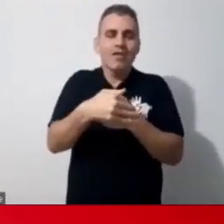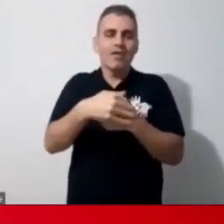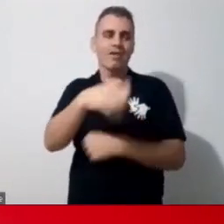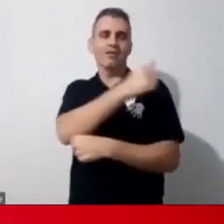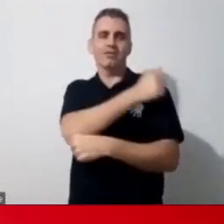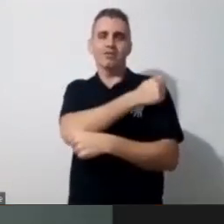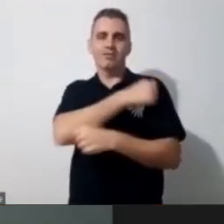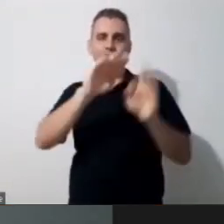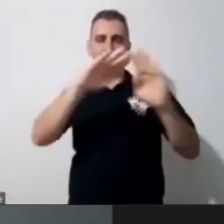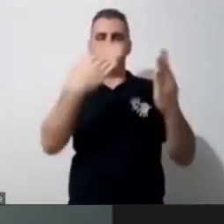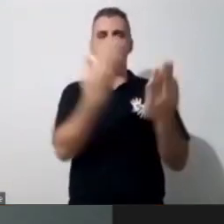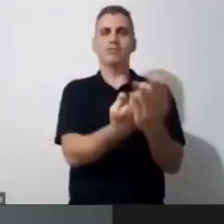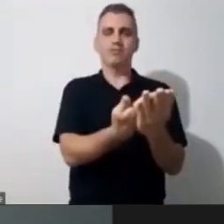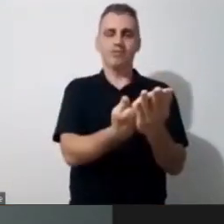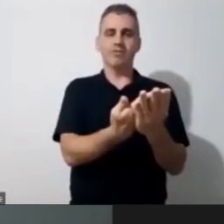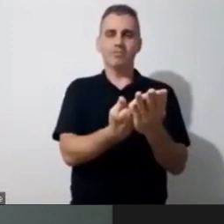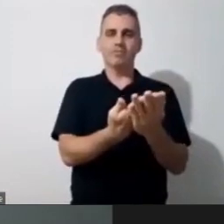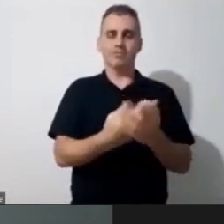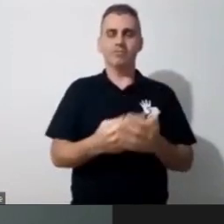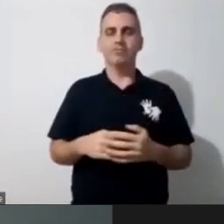Posso falar? Pode.